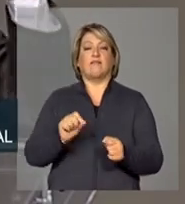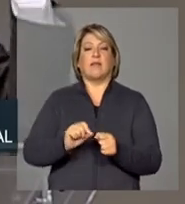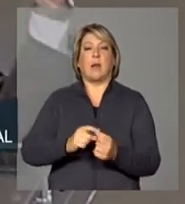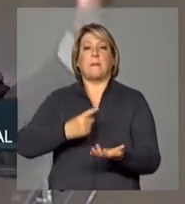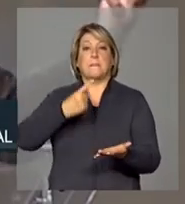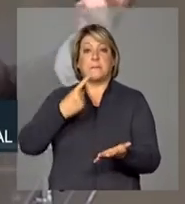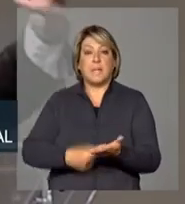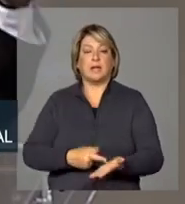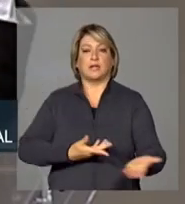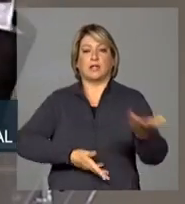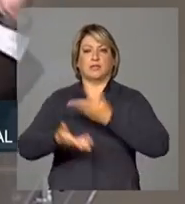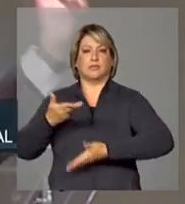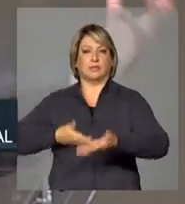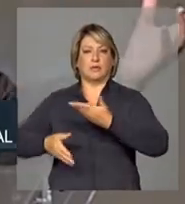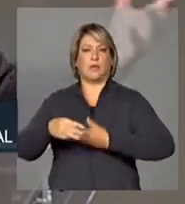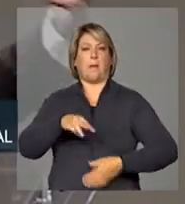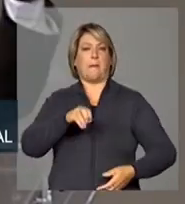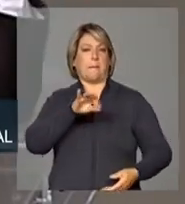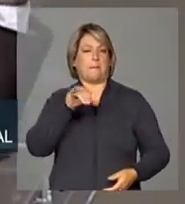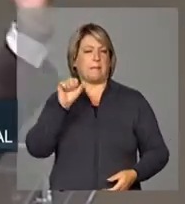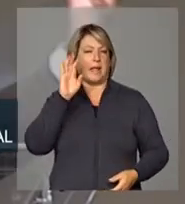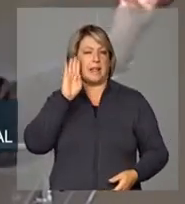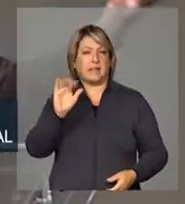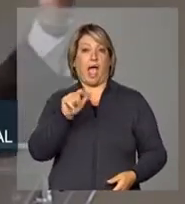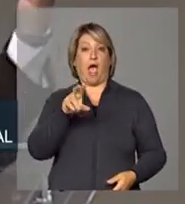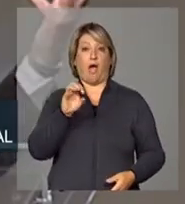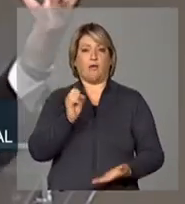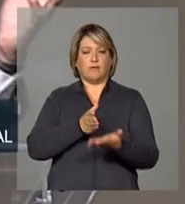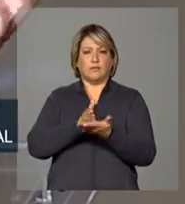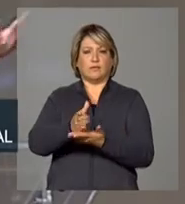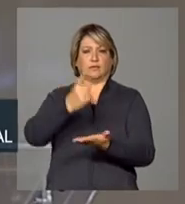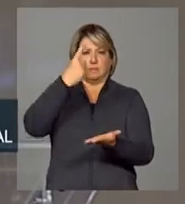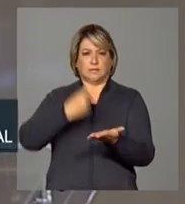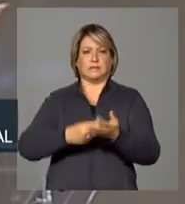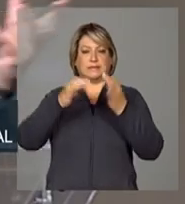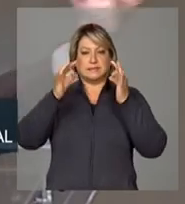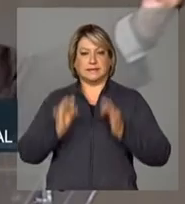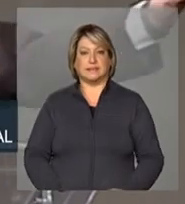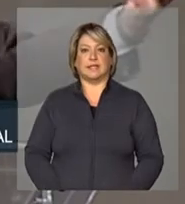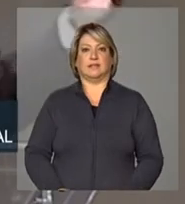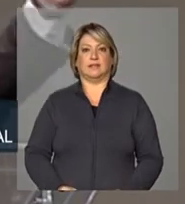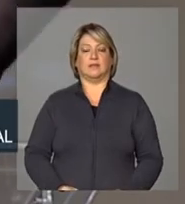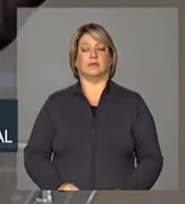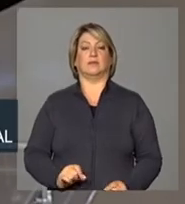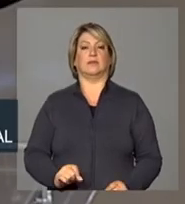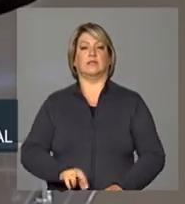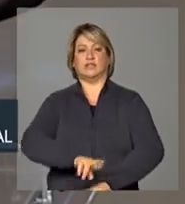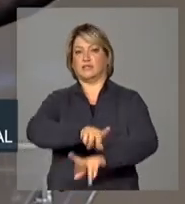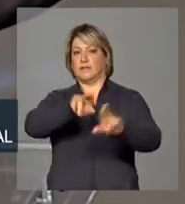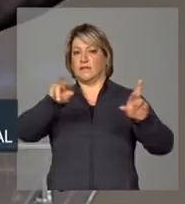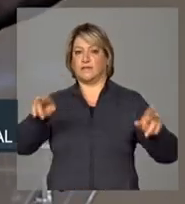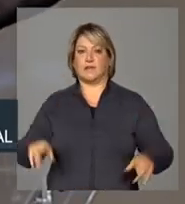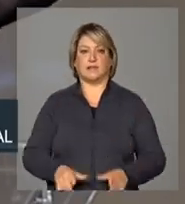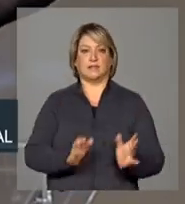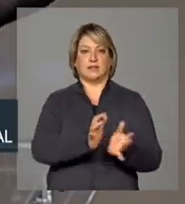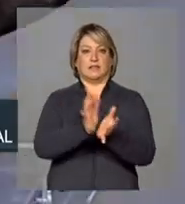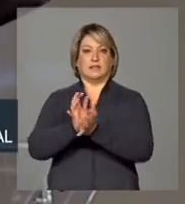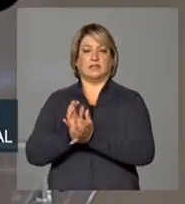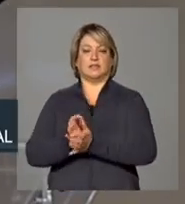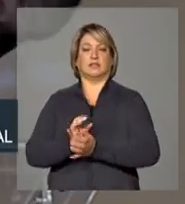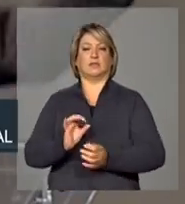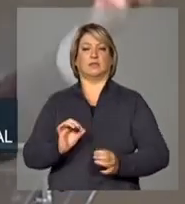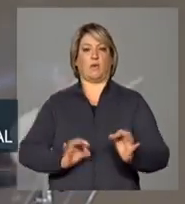articulados com metas concretas, com compromissos concretos entre os diversos agentes que compõem o modelo de